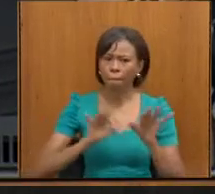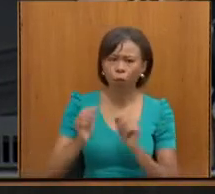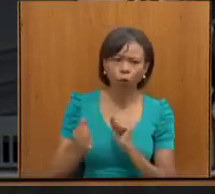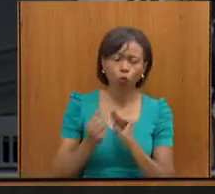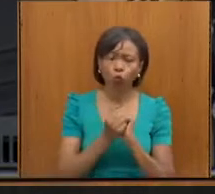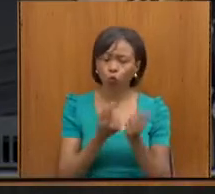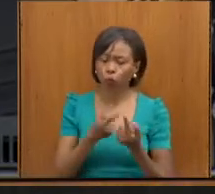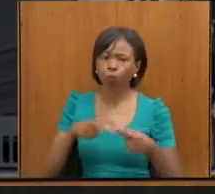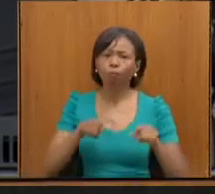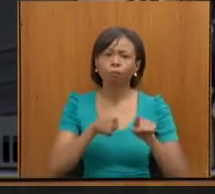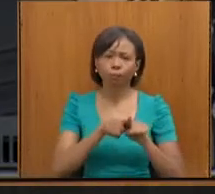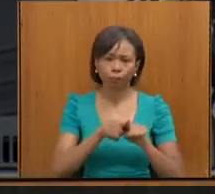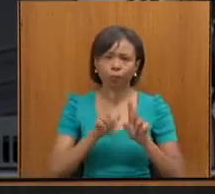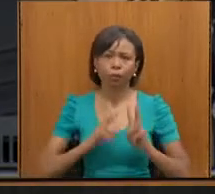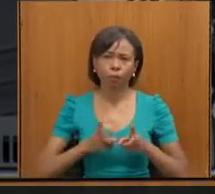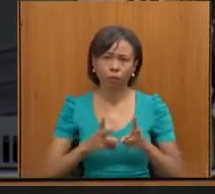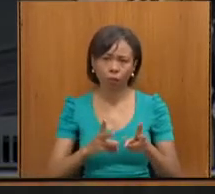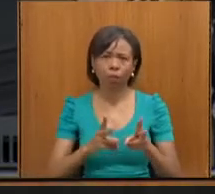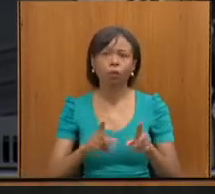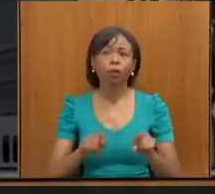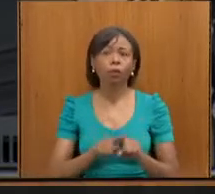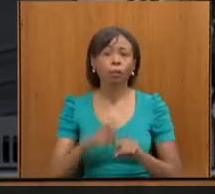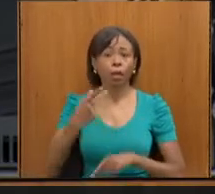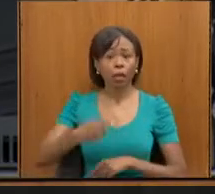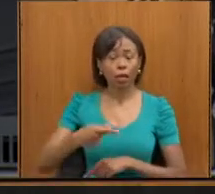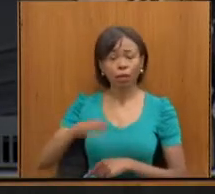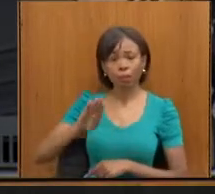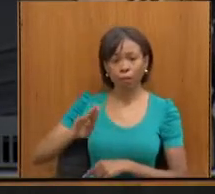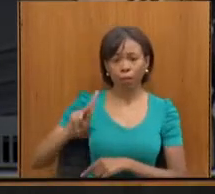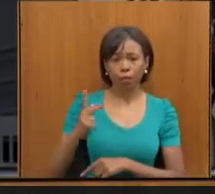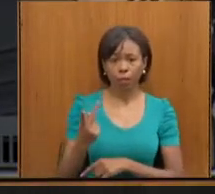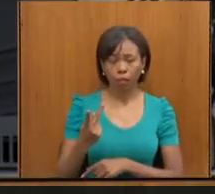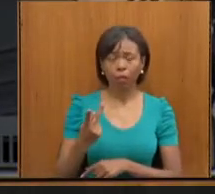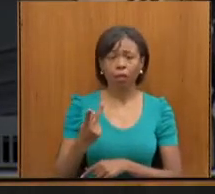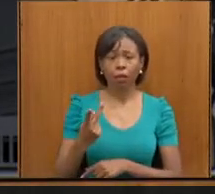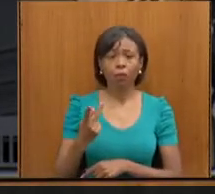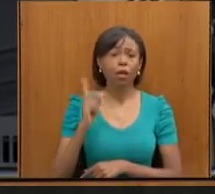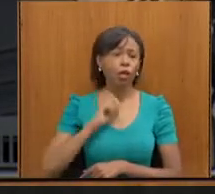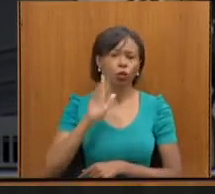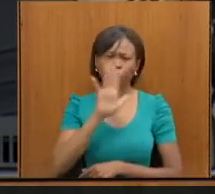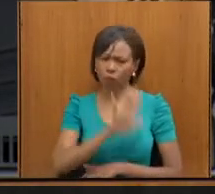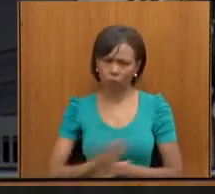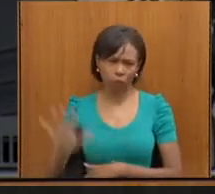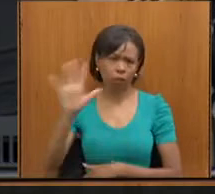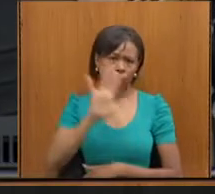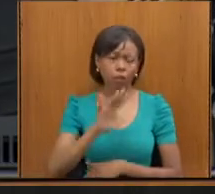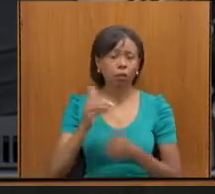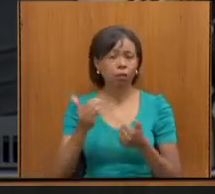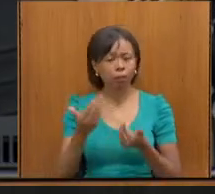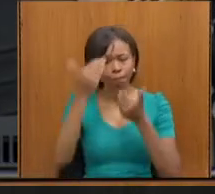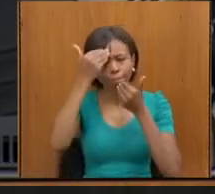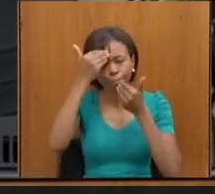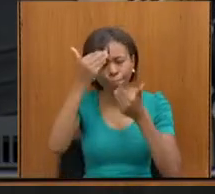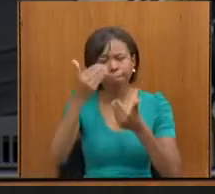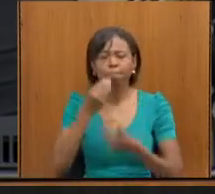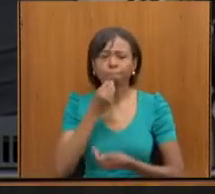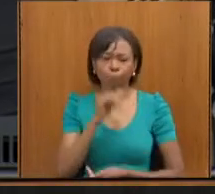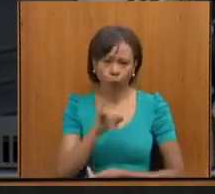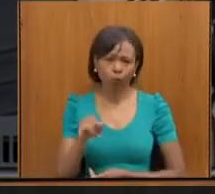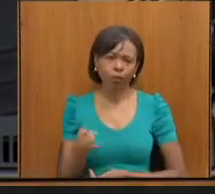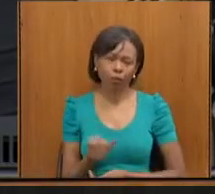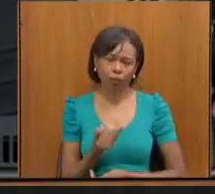em parceria, aqui pelo Belo Horizonte, pela capital e pelo Estado inteiro. Então, muito obrigado por essa oportunidade,